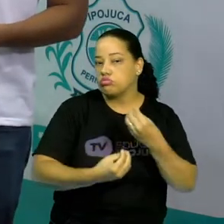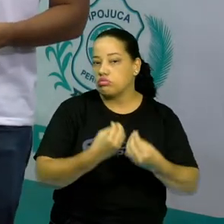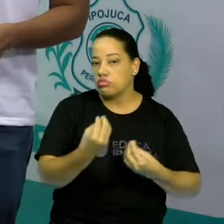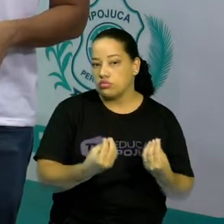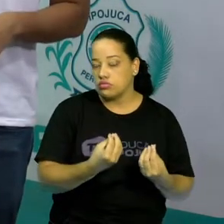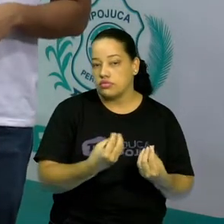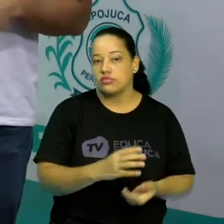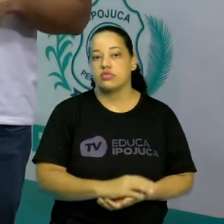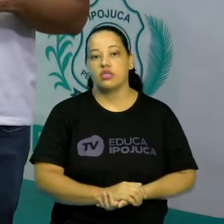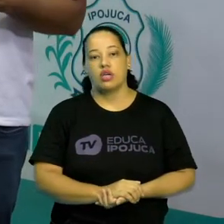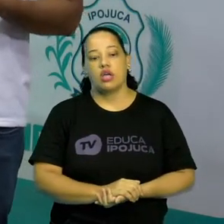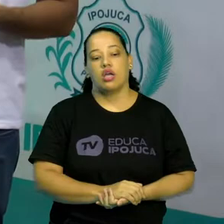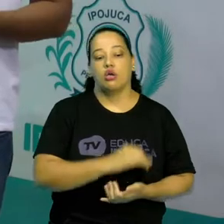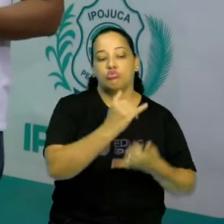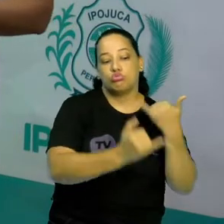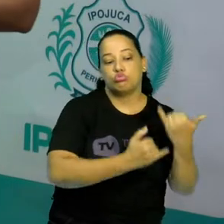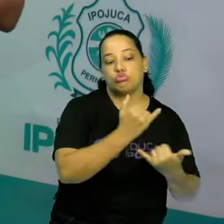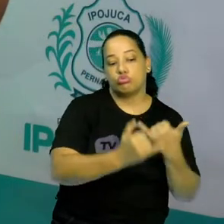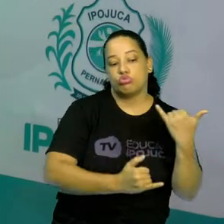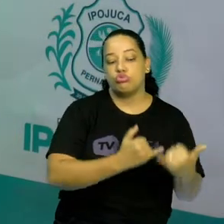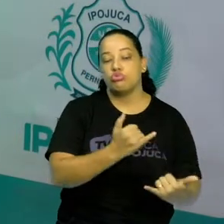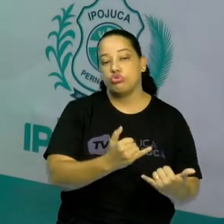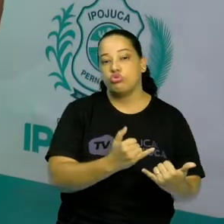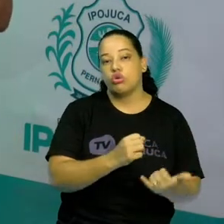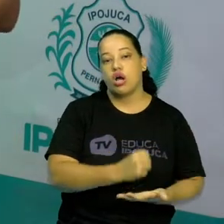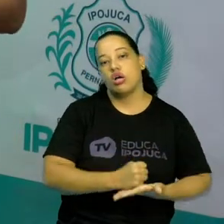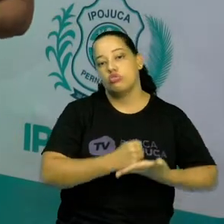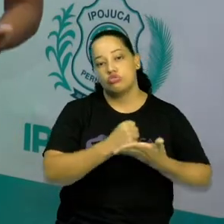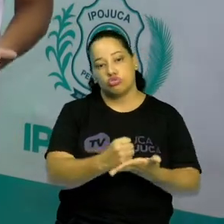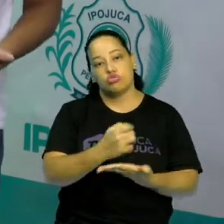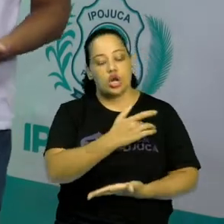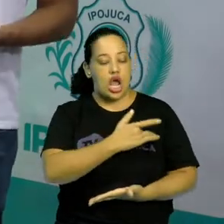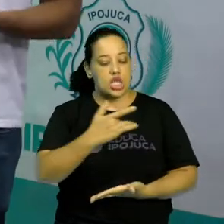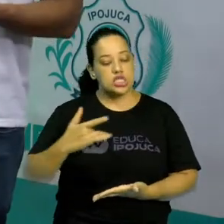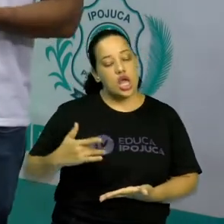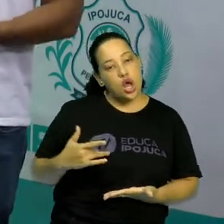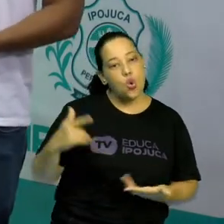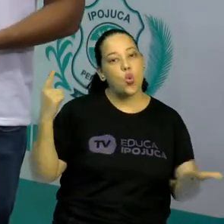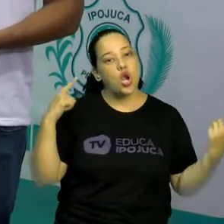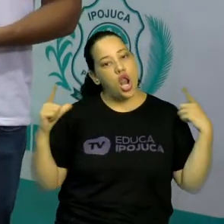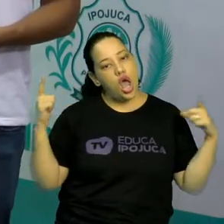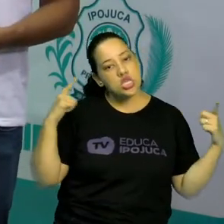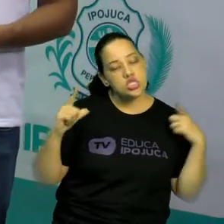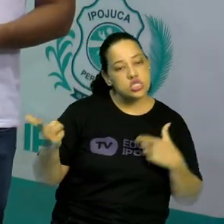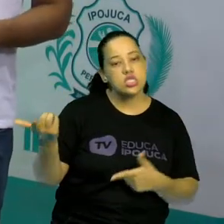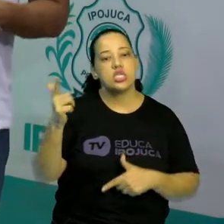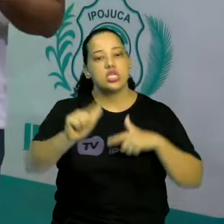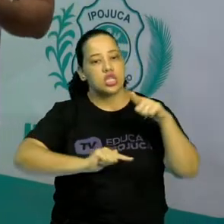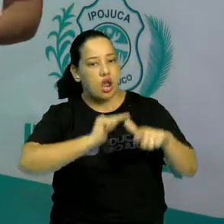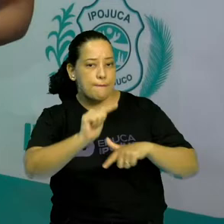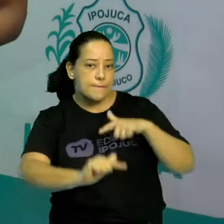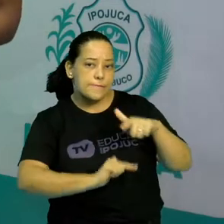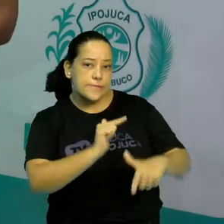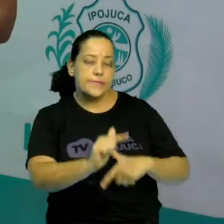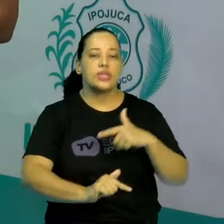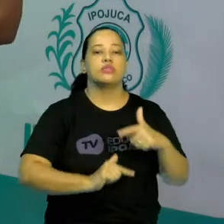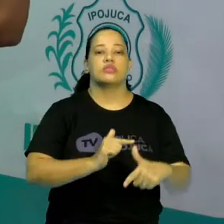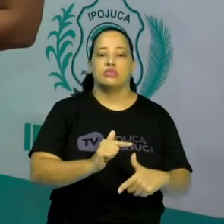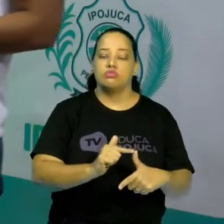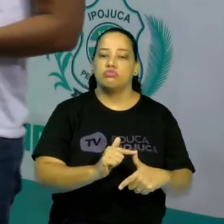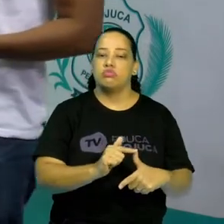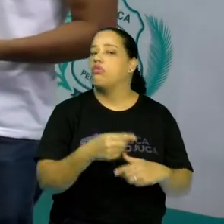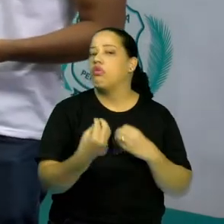contribuição do jogo, ela vai se dar tanto para a saúde, como para o lazer, como para o trabalho, tá? Em que sentido?